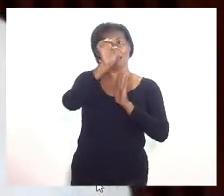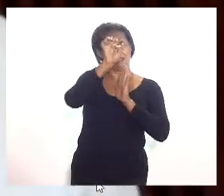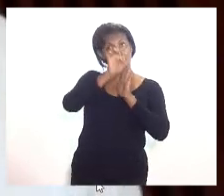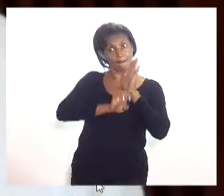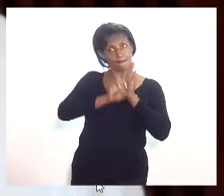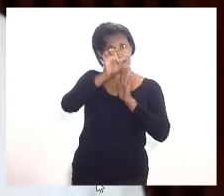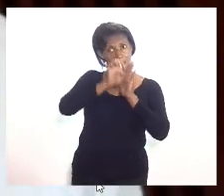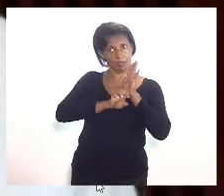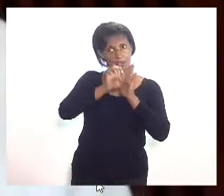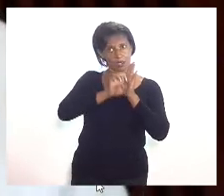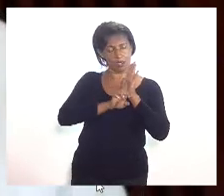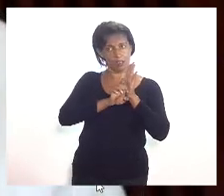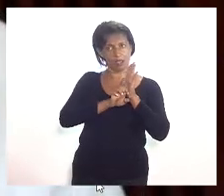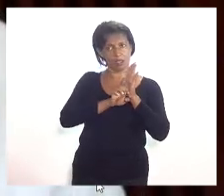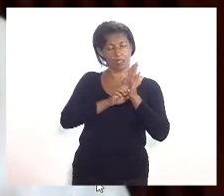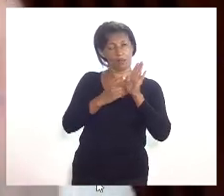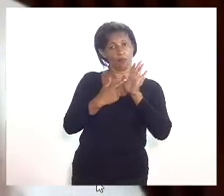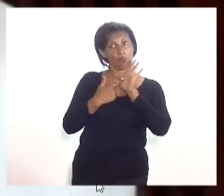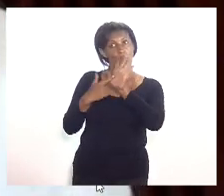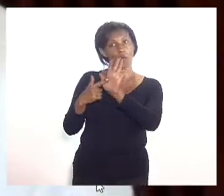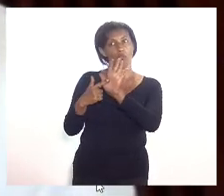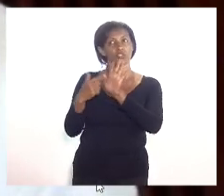tentou dizer que